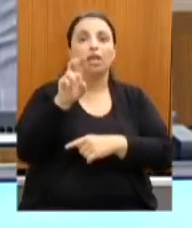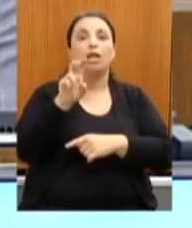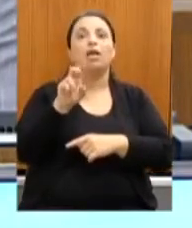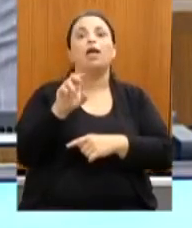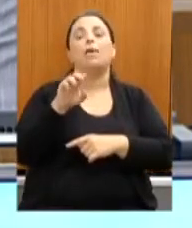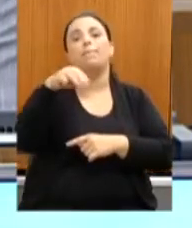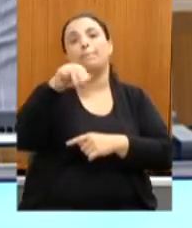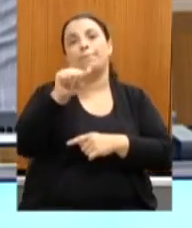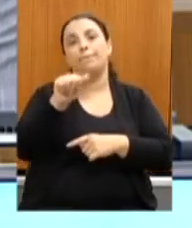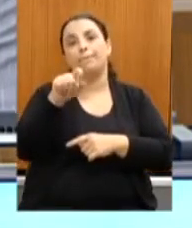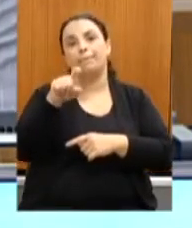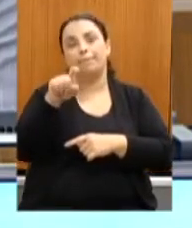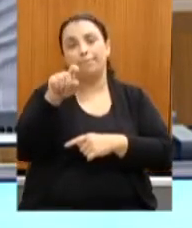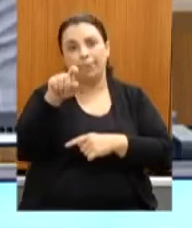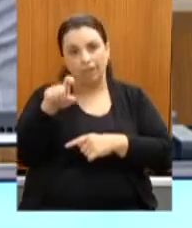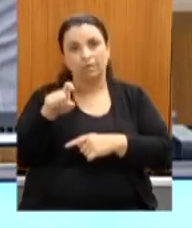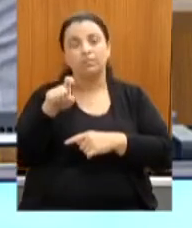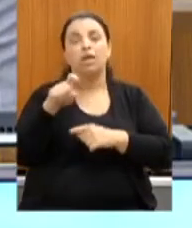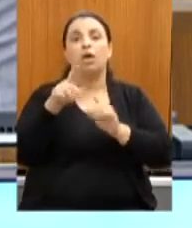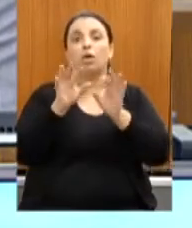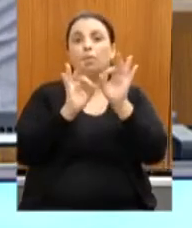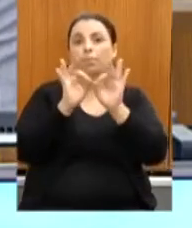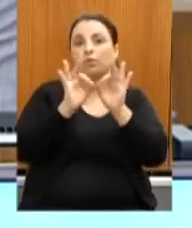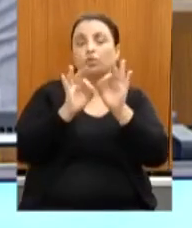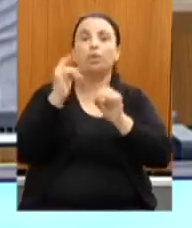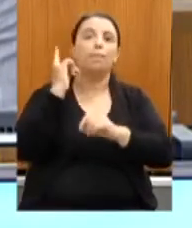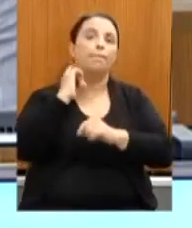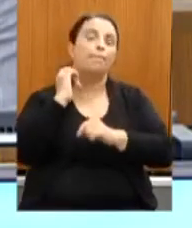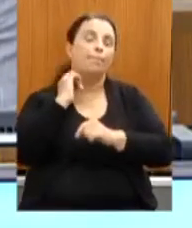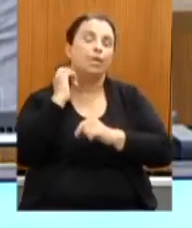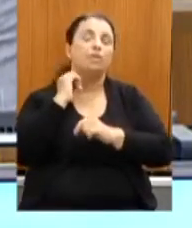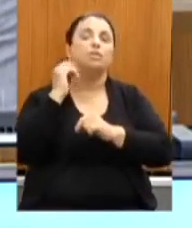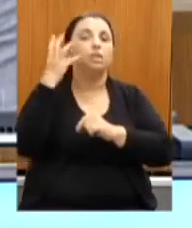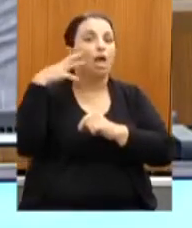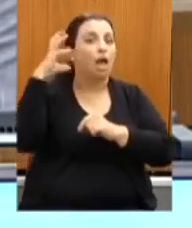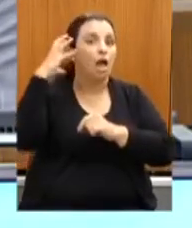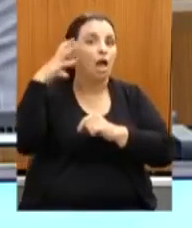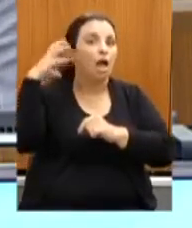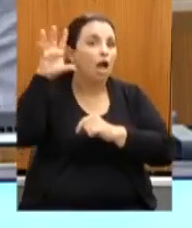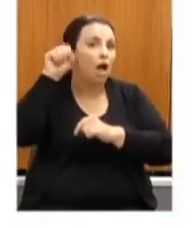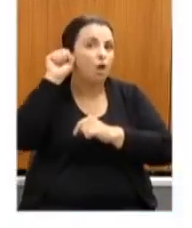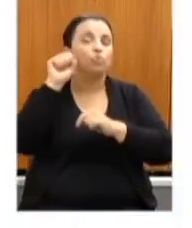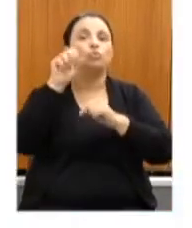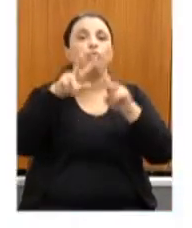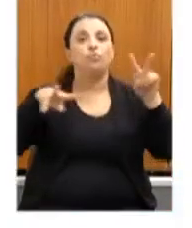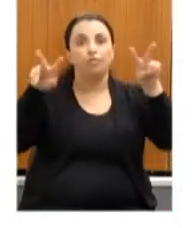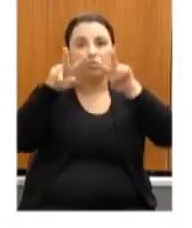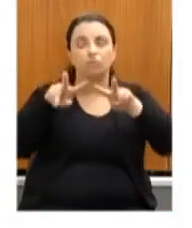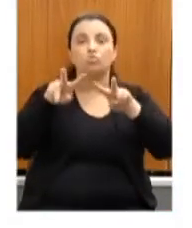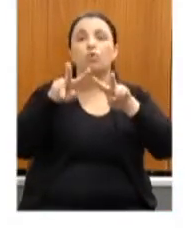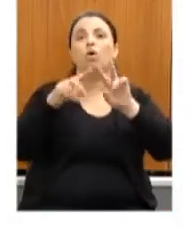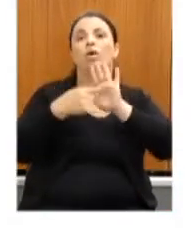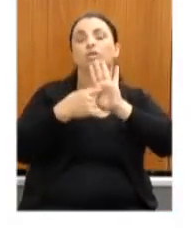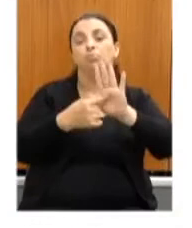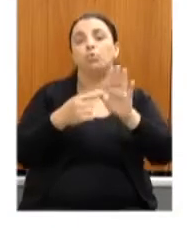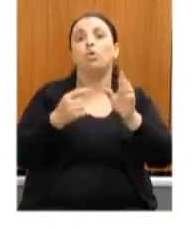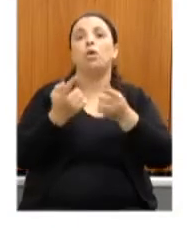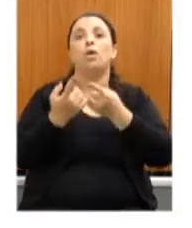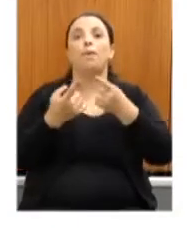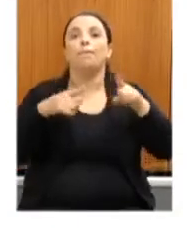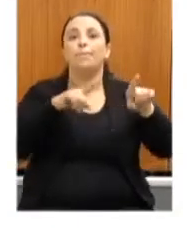Gerais Audiovisual Expo, juntamente com a China, e com